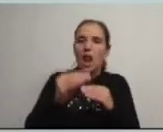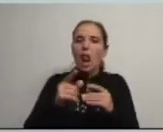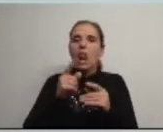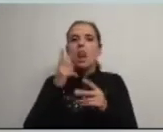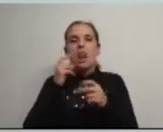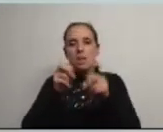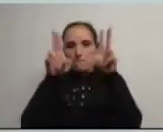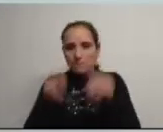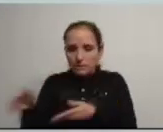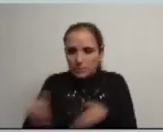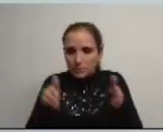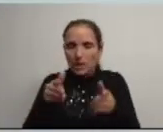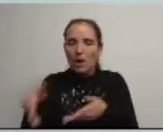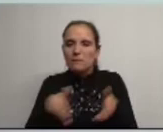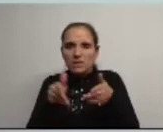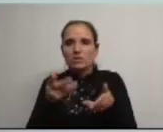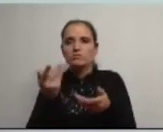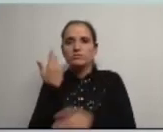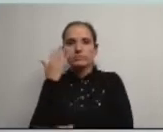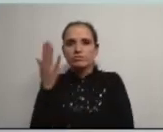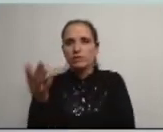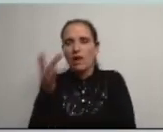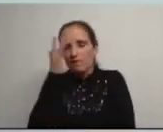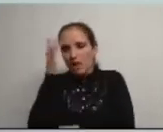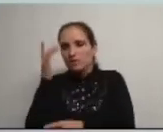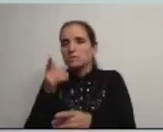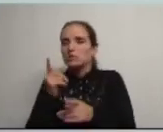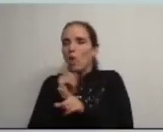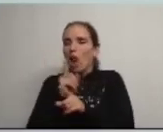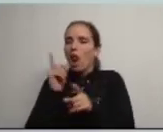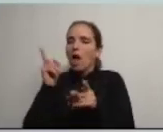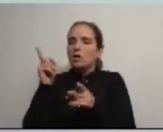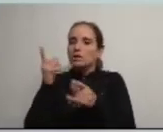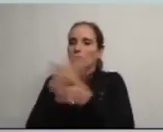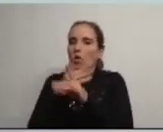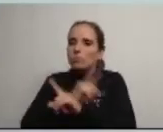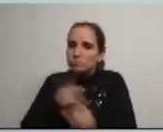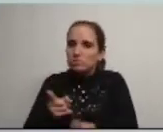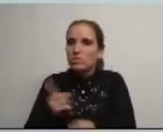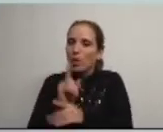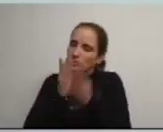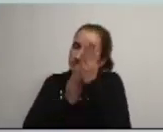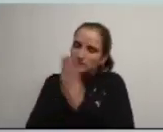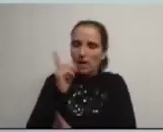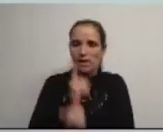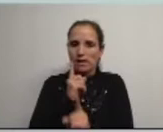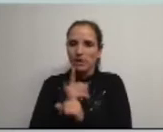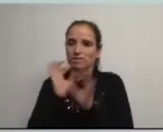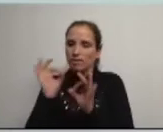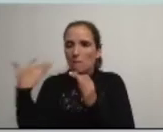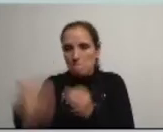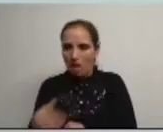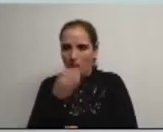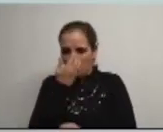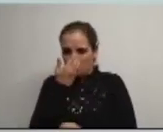valetas os caminhos forestais que facilitam o combate a incêndios mantém-se em grande número obstruídos e maltratados